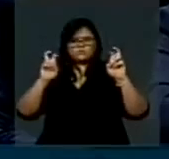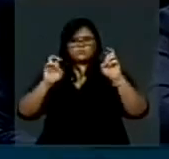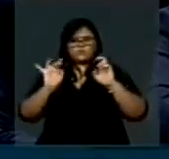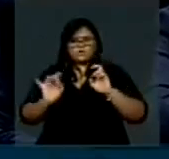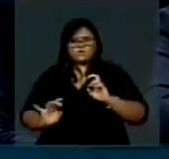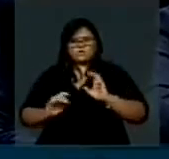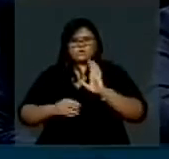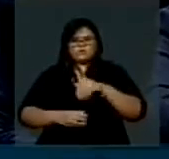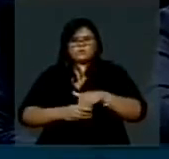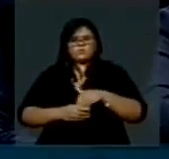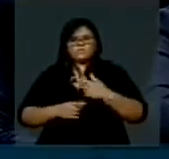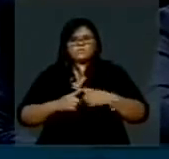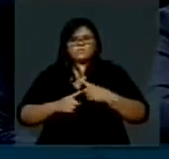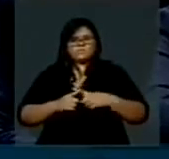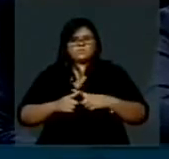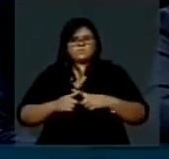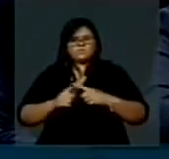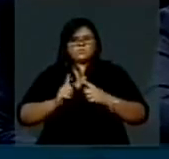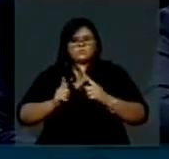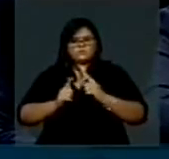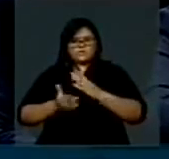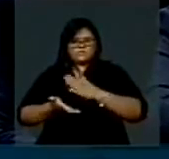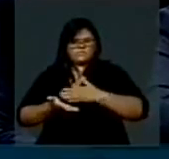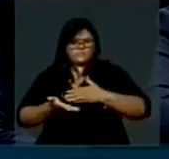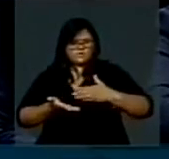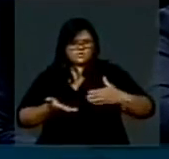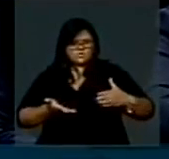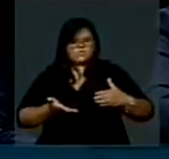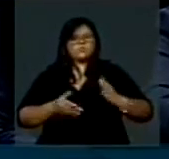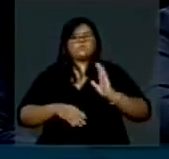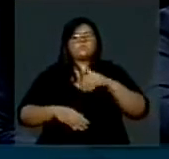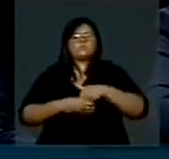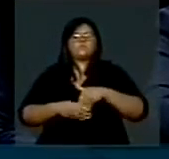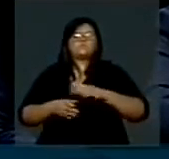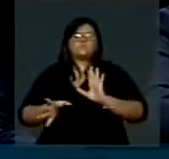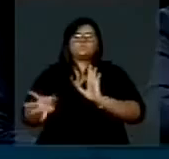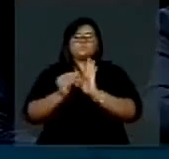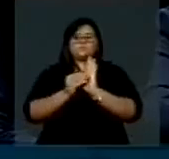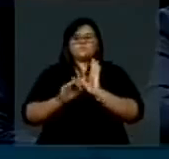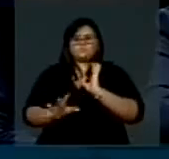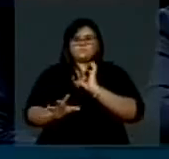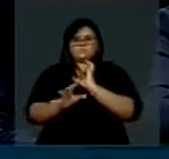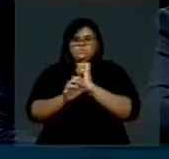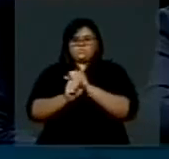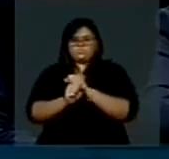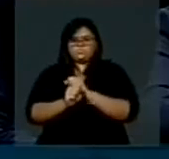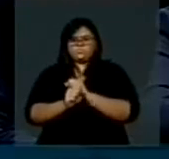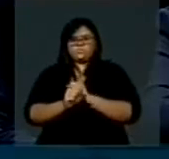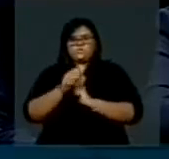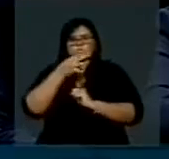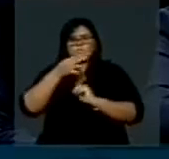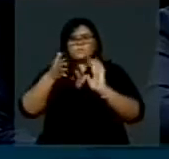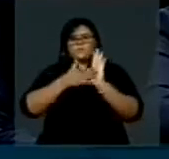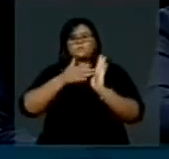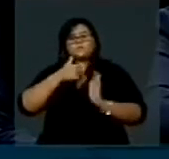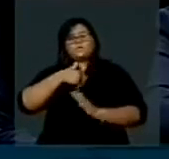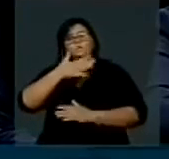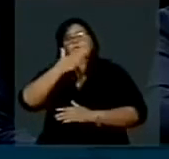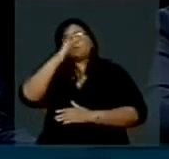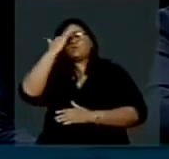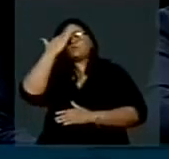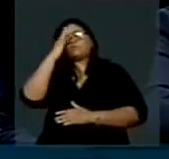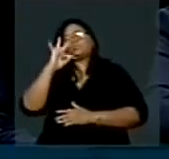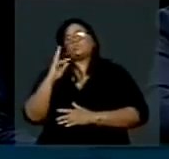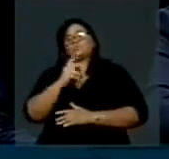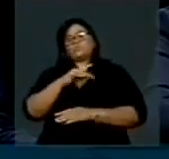já que seria partilhado, digamos assim, a votação da emenda aglutinativa. Foi a propósito que eu entendi majoritária hoje